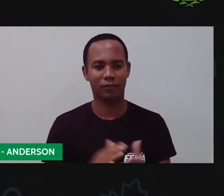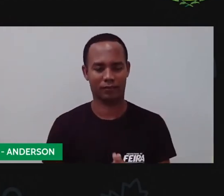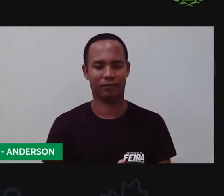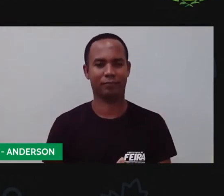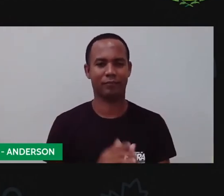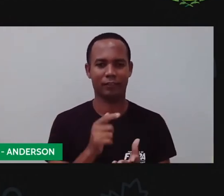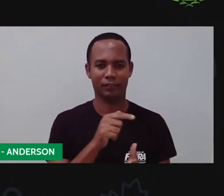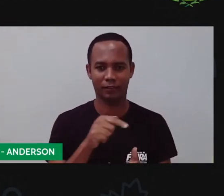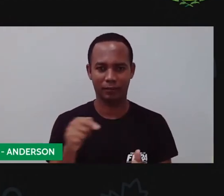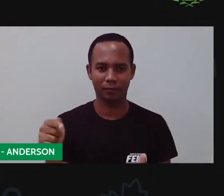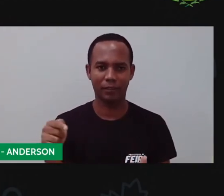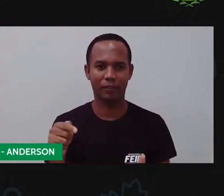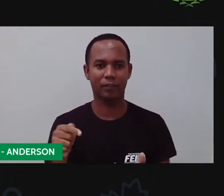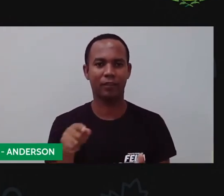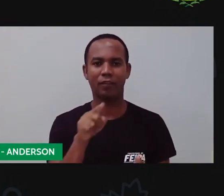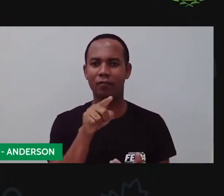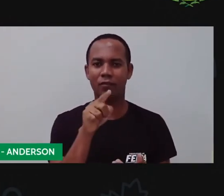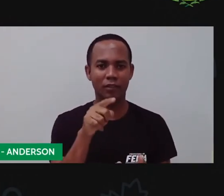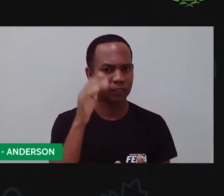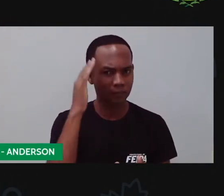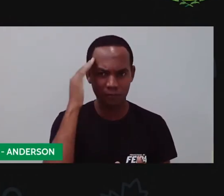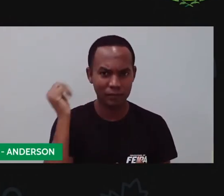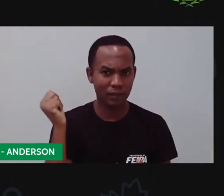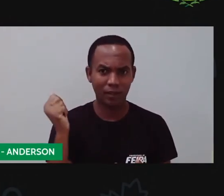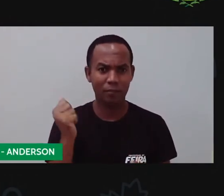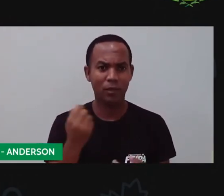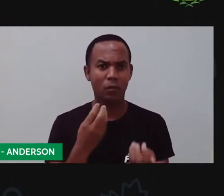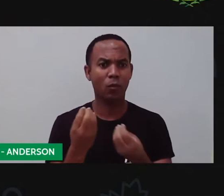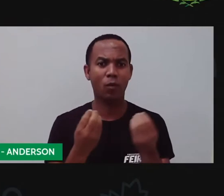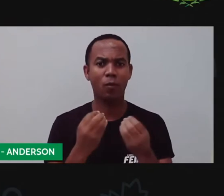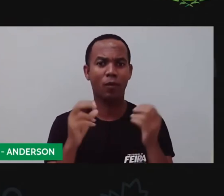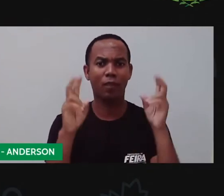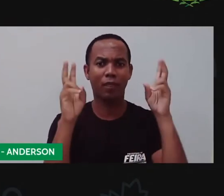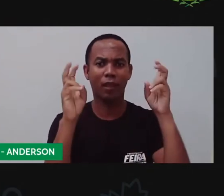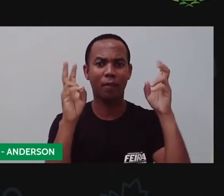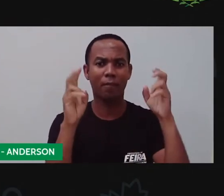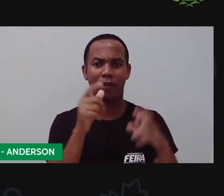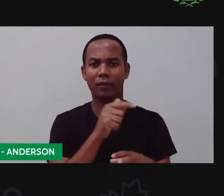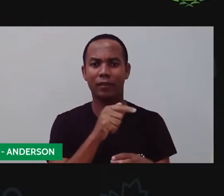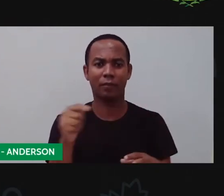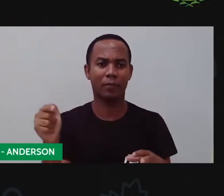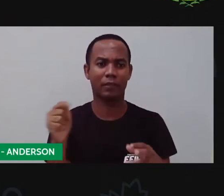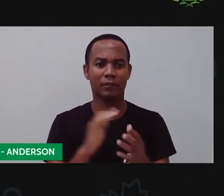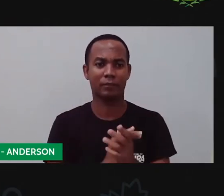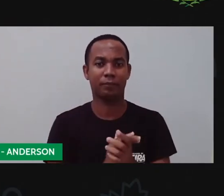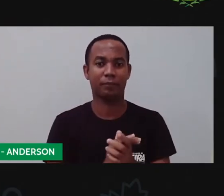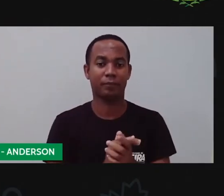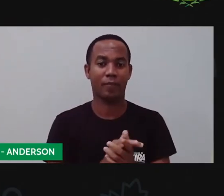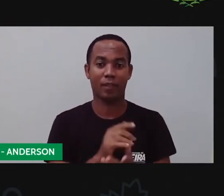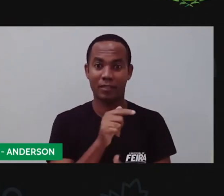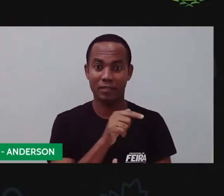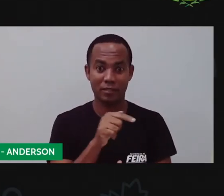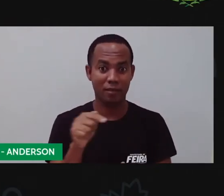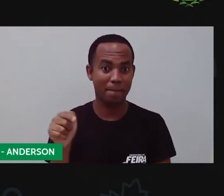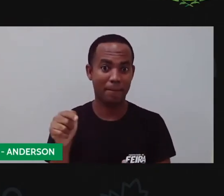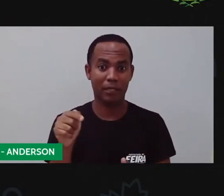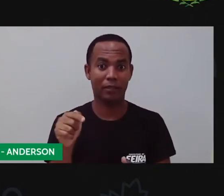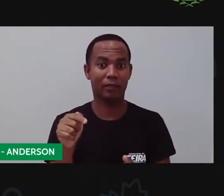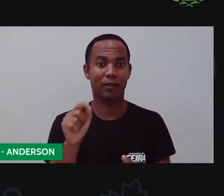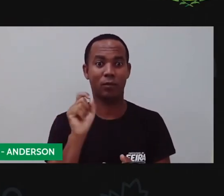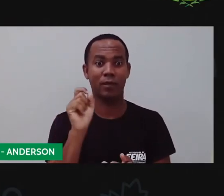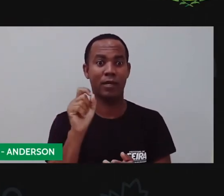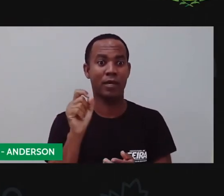mais uma semana e vocês ainda nem sabem qual a temática dessa semana, porque essa semana vocês nem irão